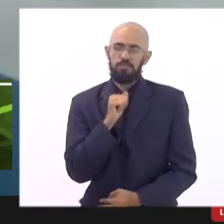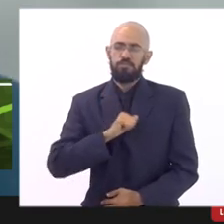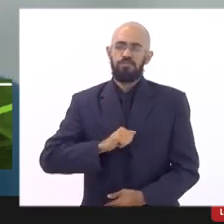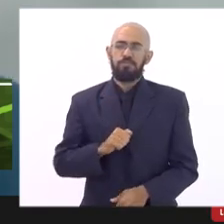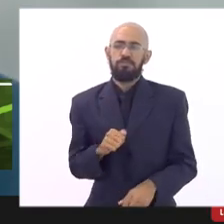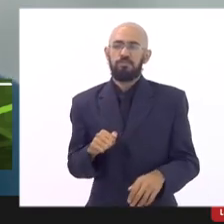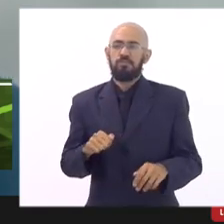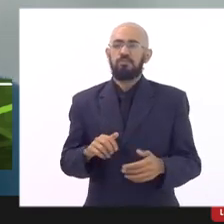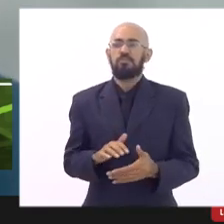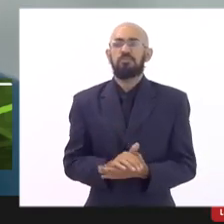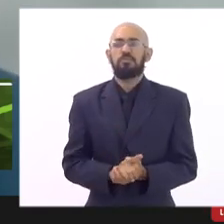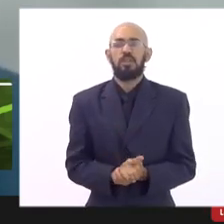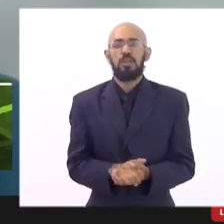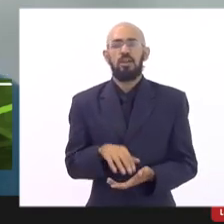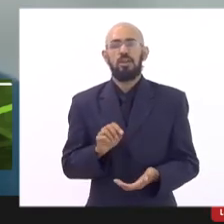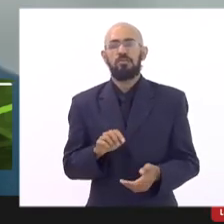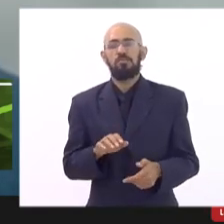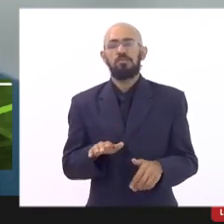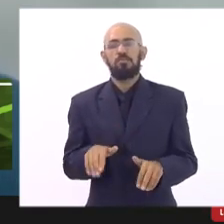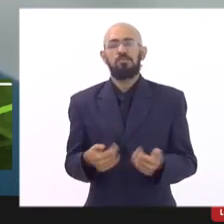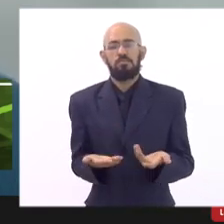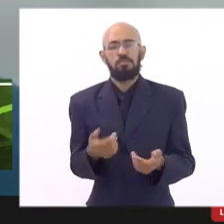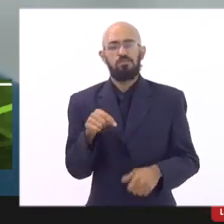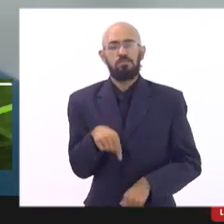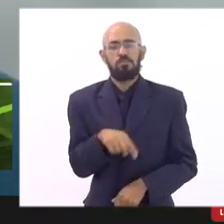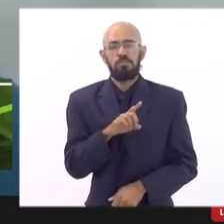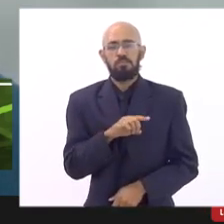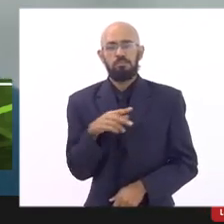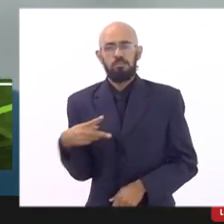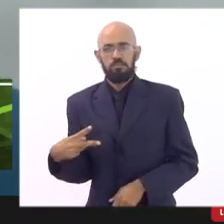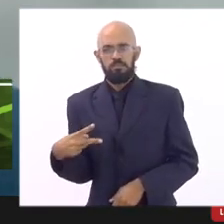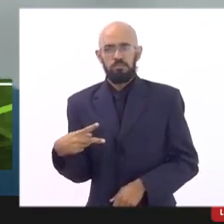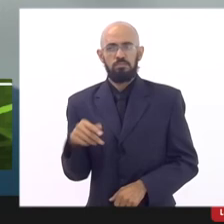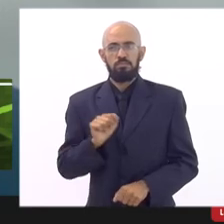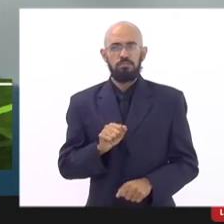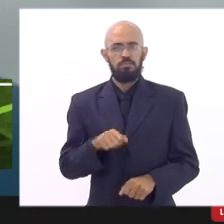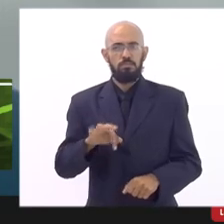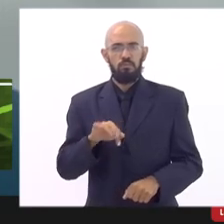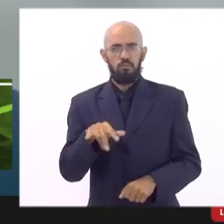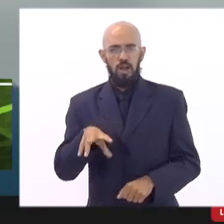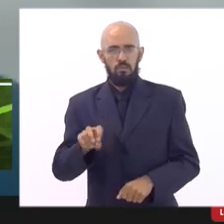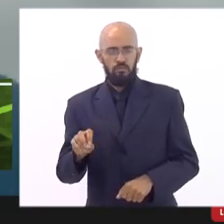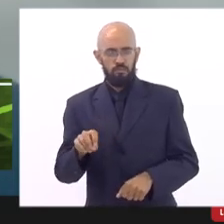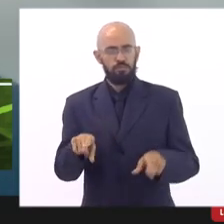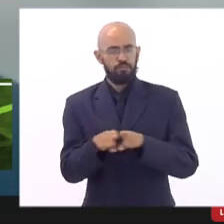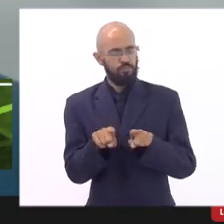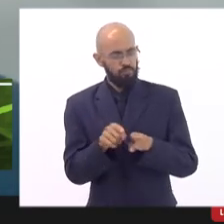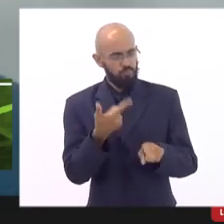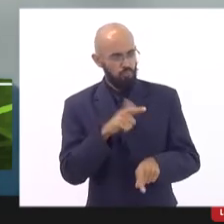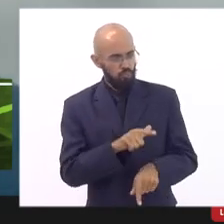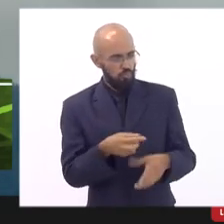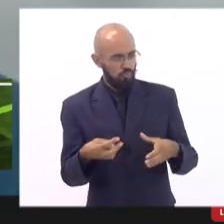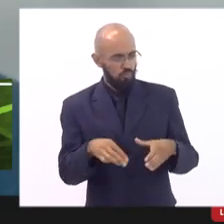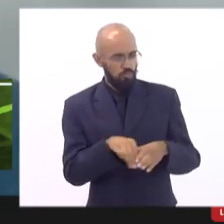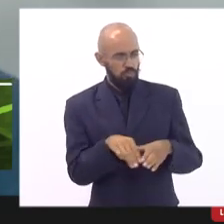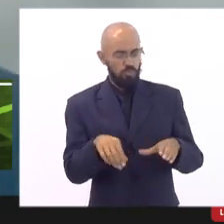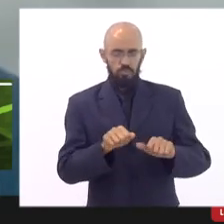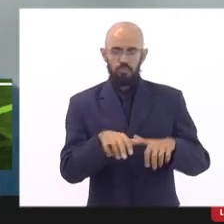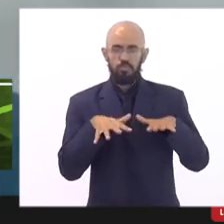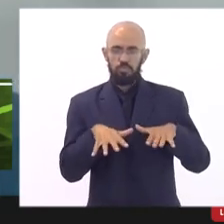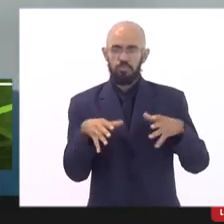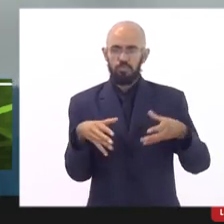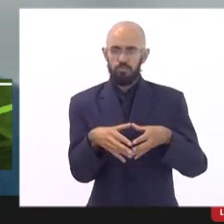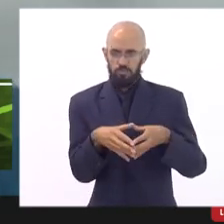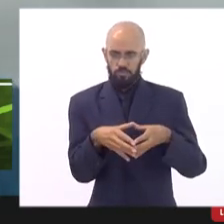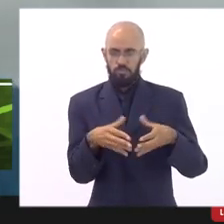grande estado de indignidade então na Defensoria Pública Flávio e demais participantes a gente instituiu recentemente um grupo